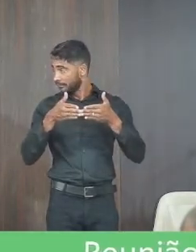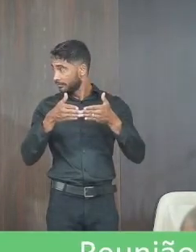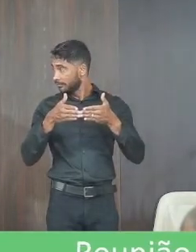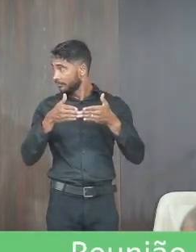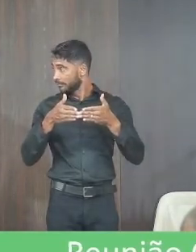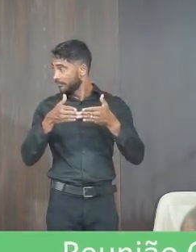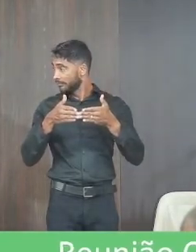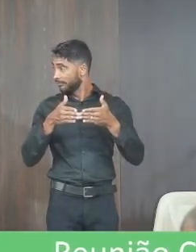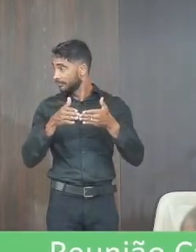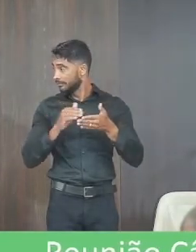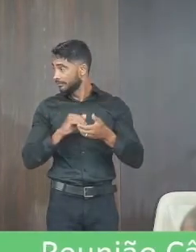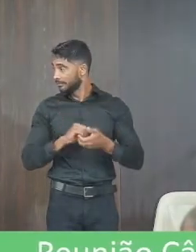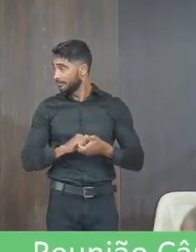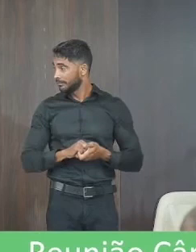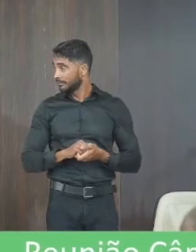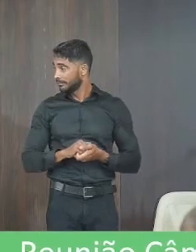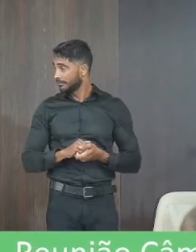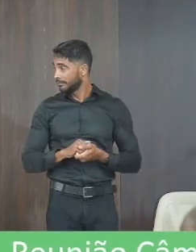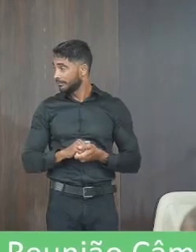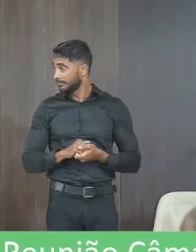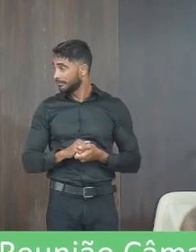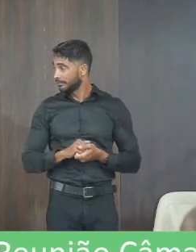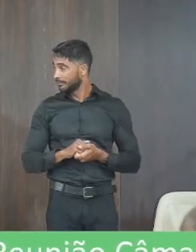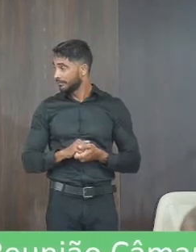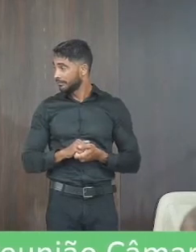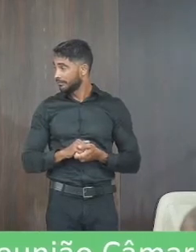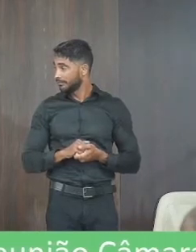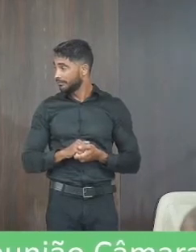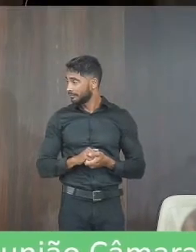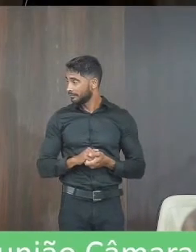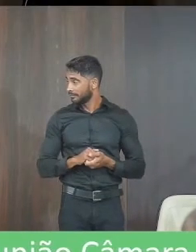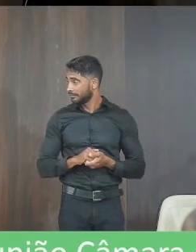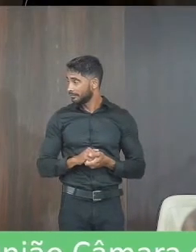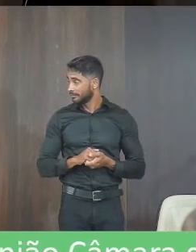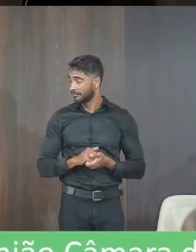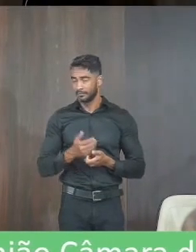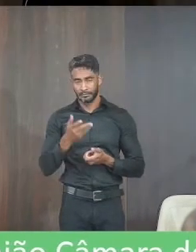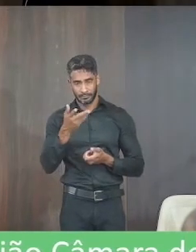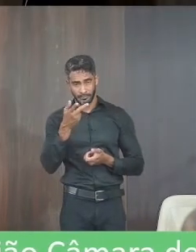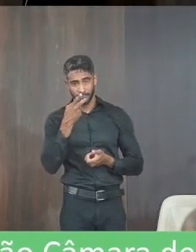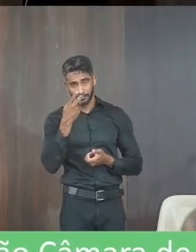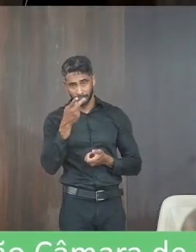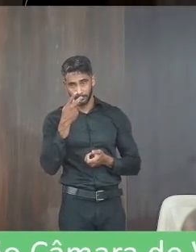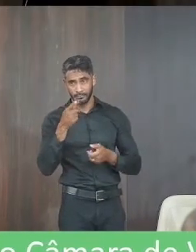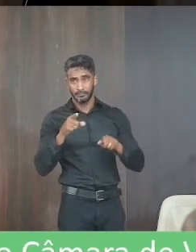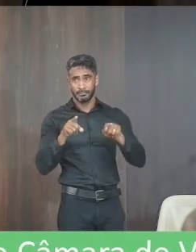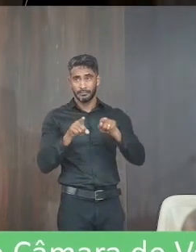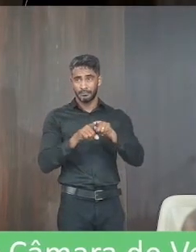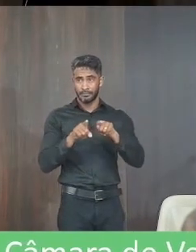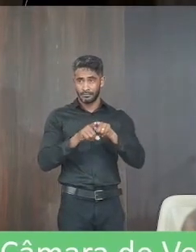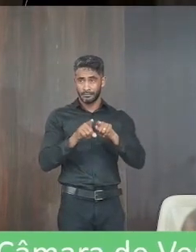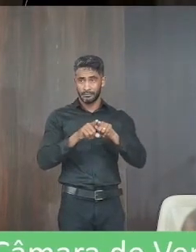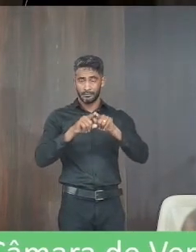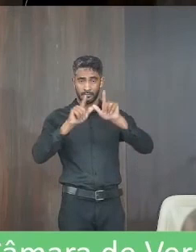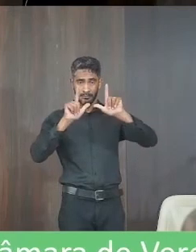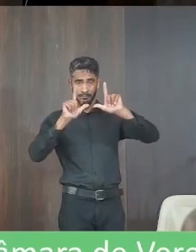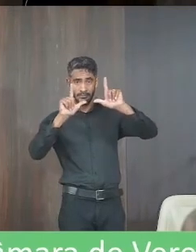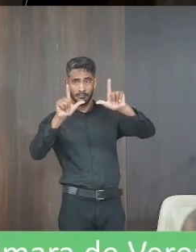ah tá entendi e desculpa quero falar também sobre a placa